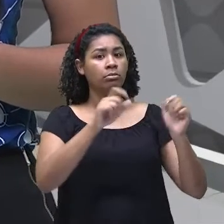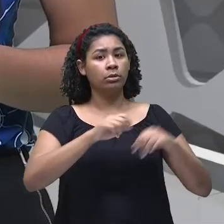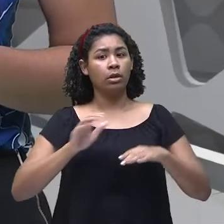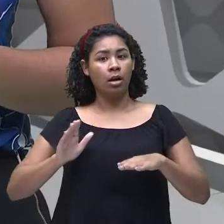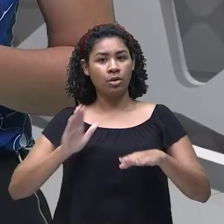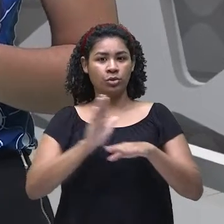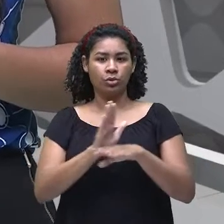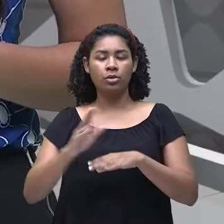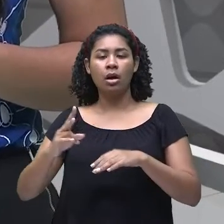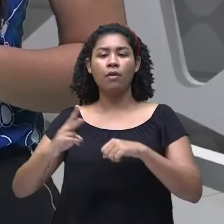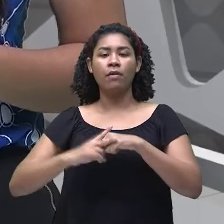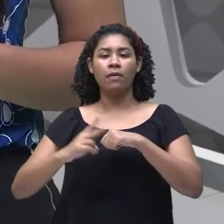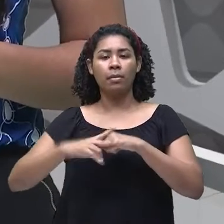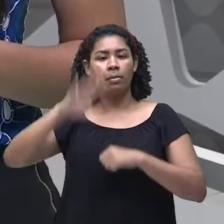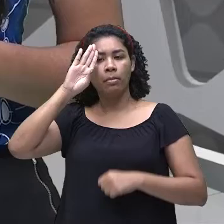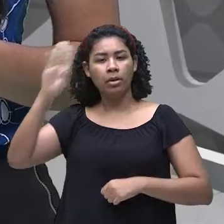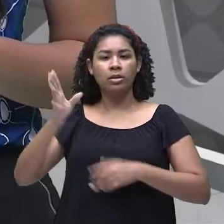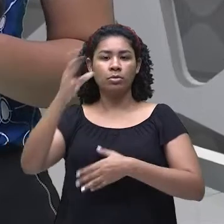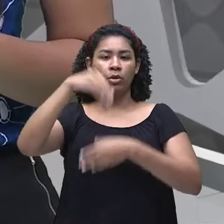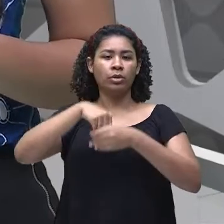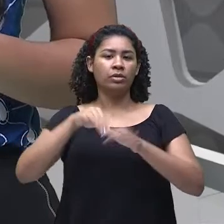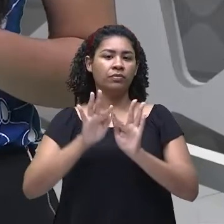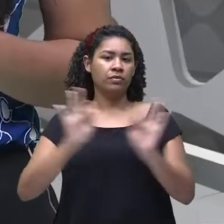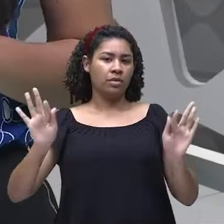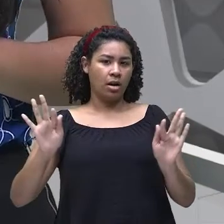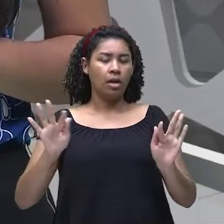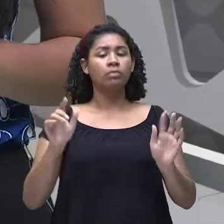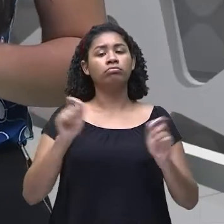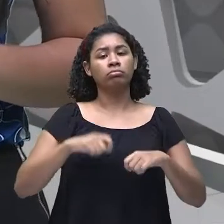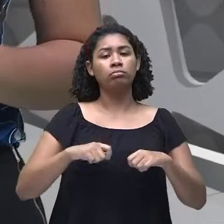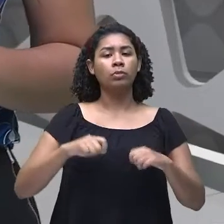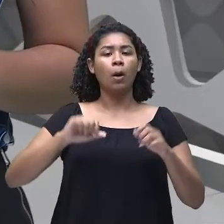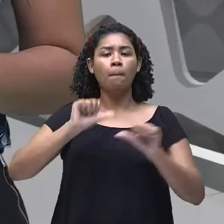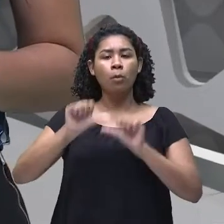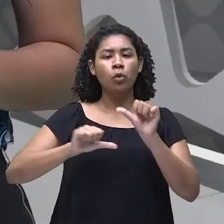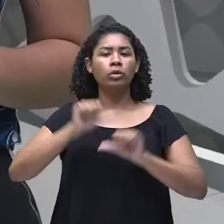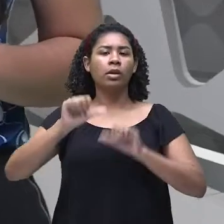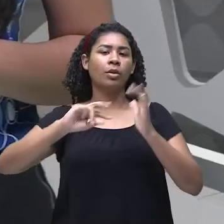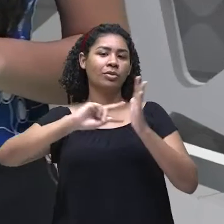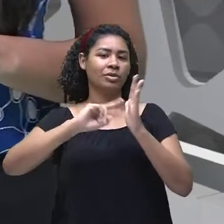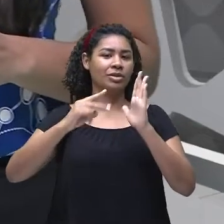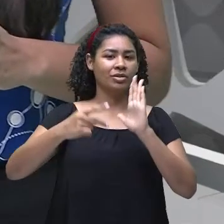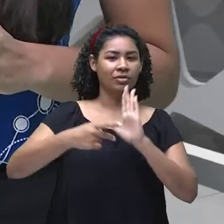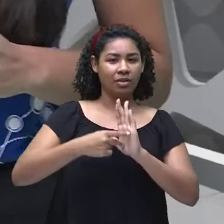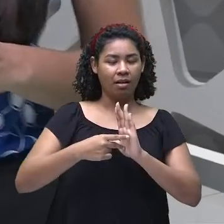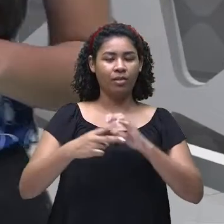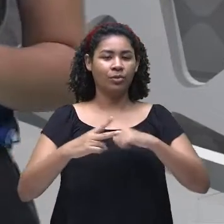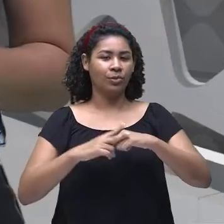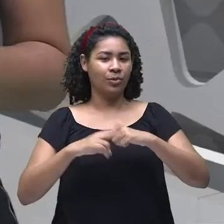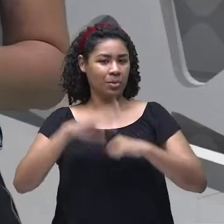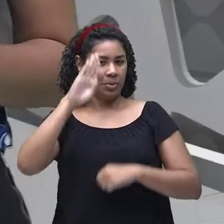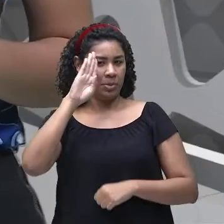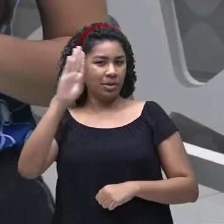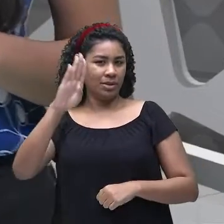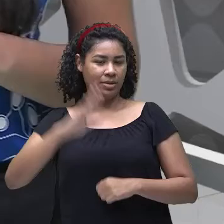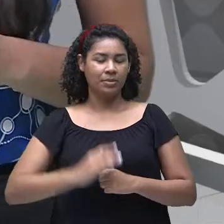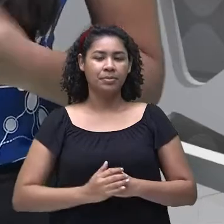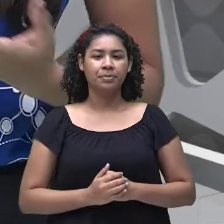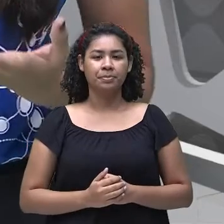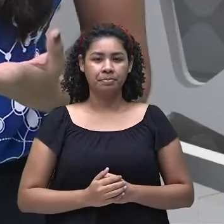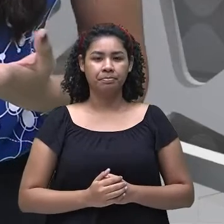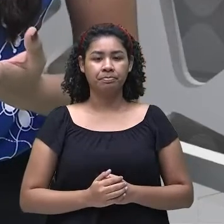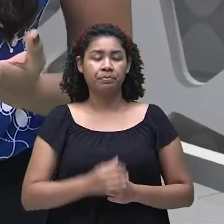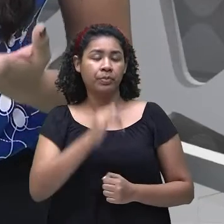da frase, né? Eles vão alterar, vão mudar o sentido do verbo principal. Ele,